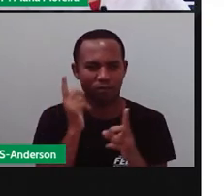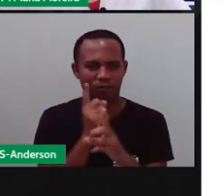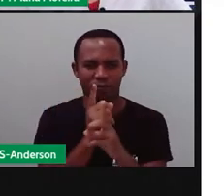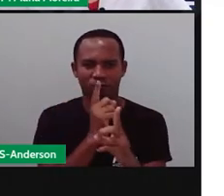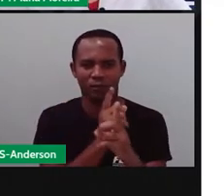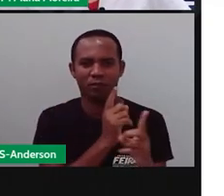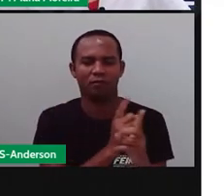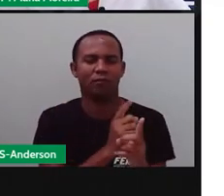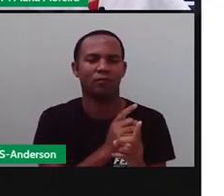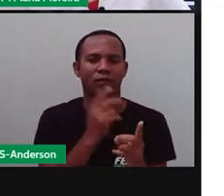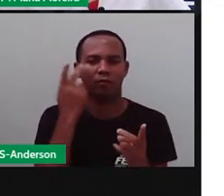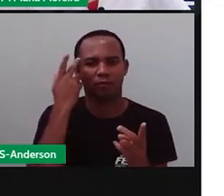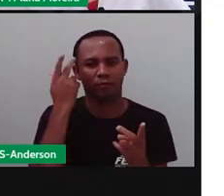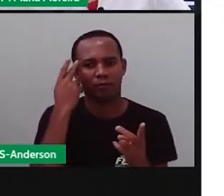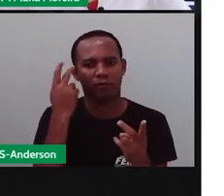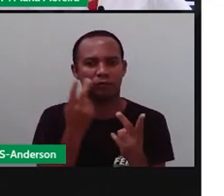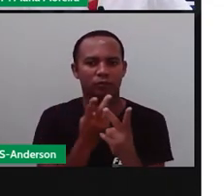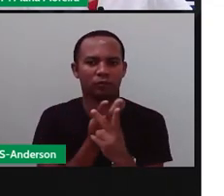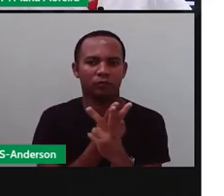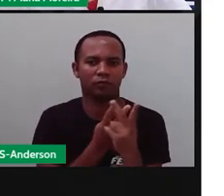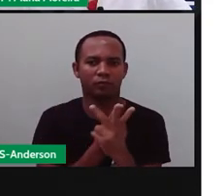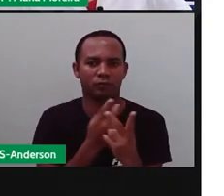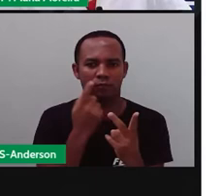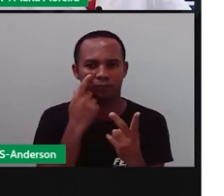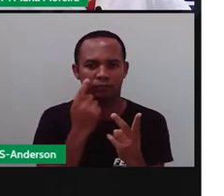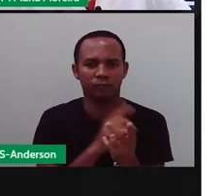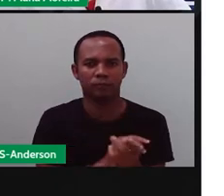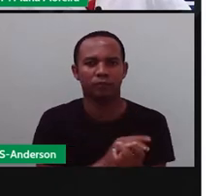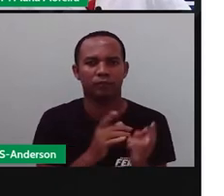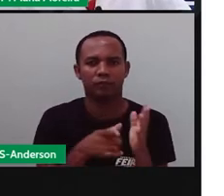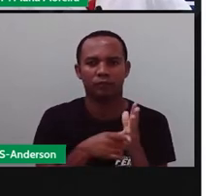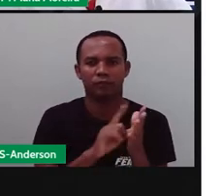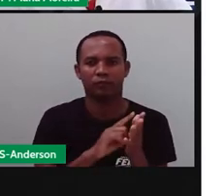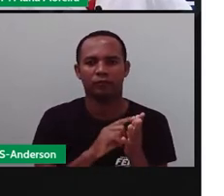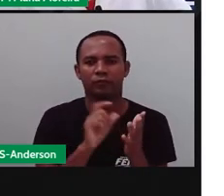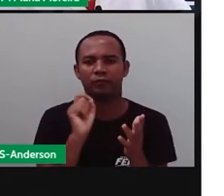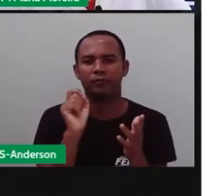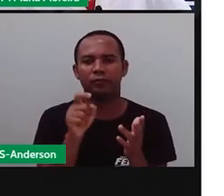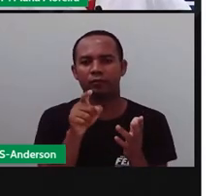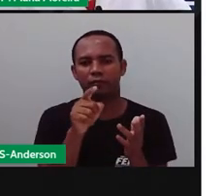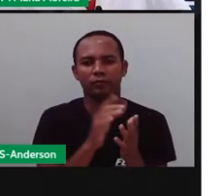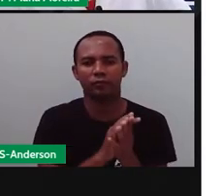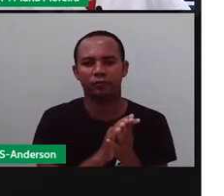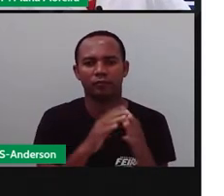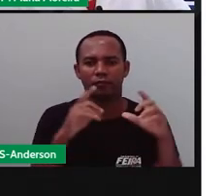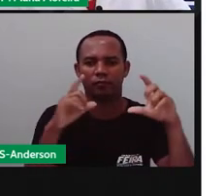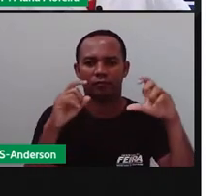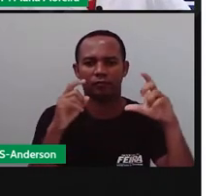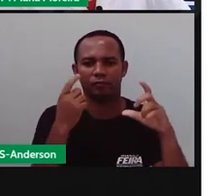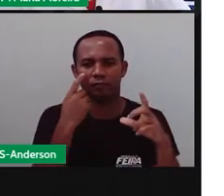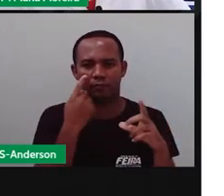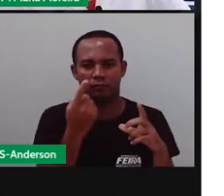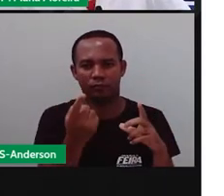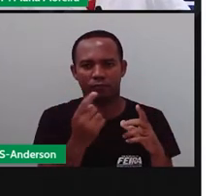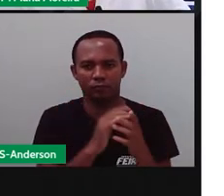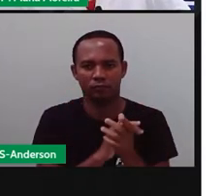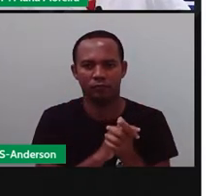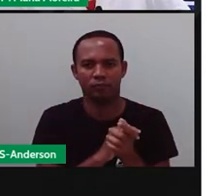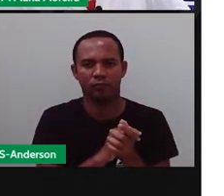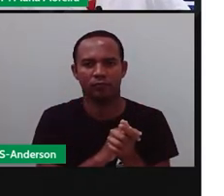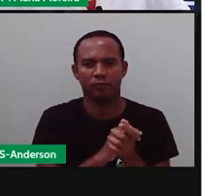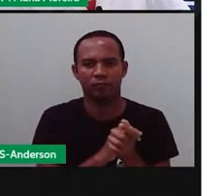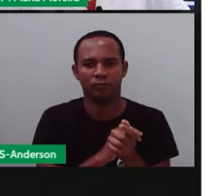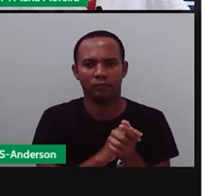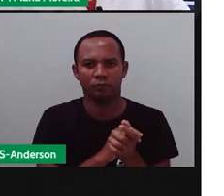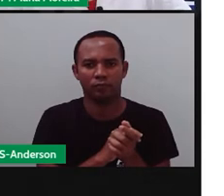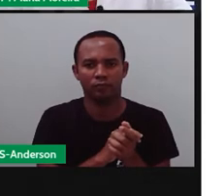Procurar saber do cravo e da rosa. Mas antes aqui, essas são as imagens. O cravo, né? É esse daqui. É um